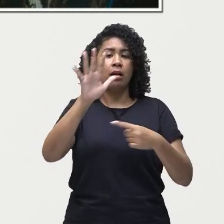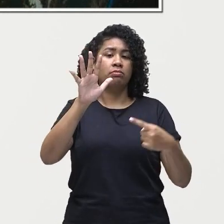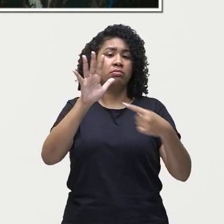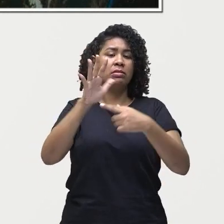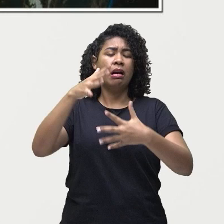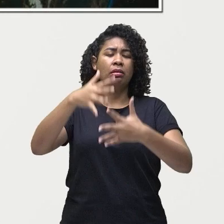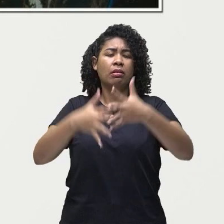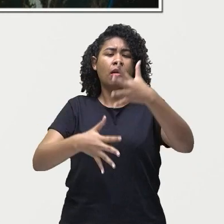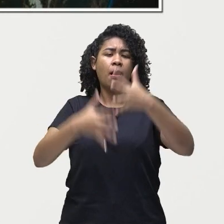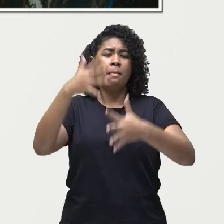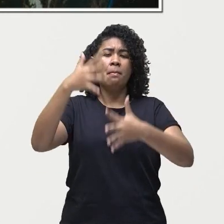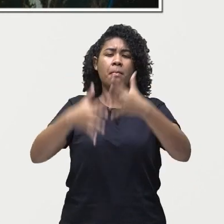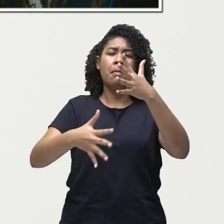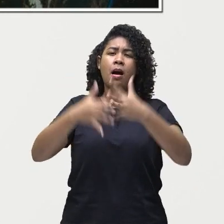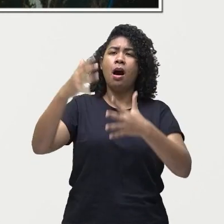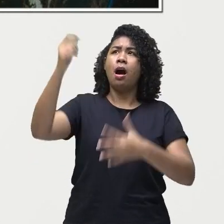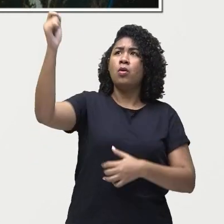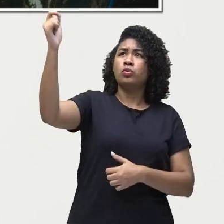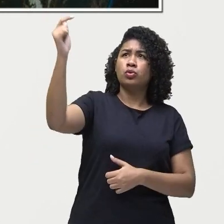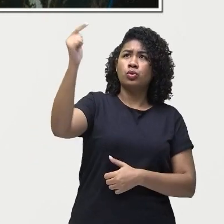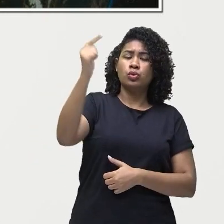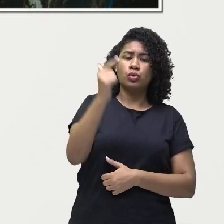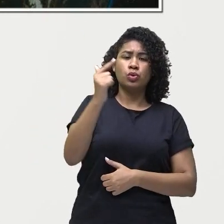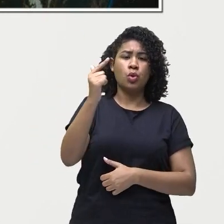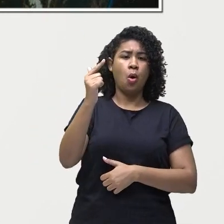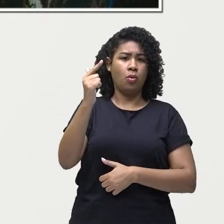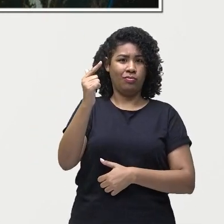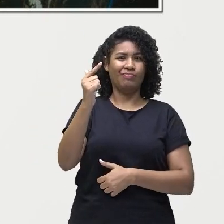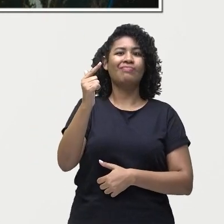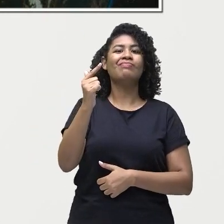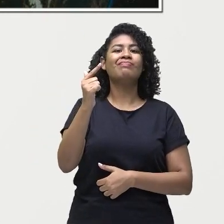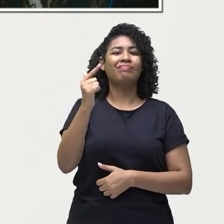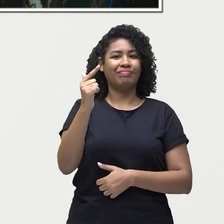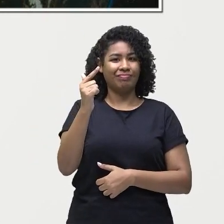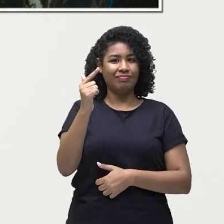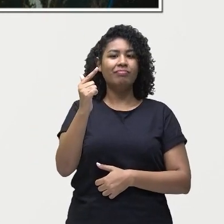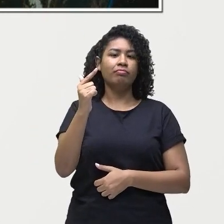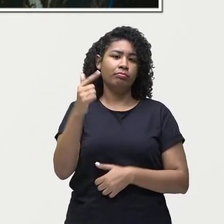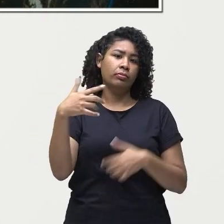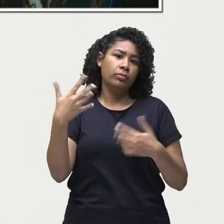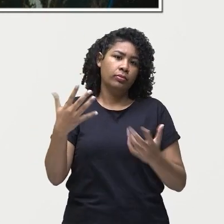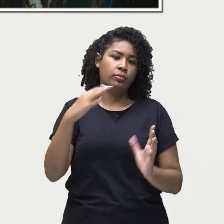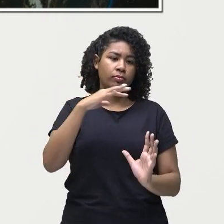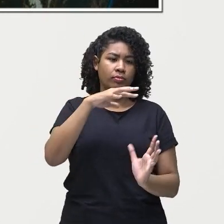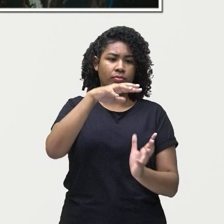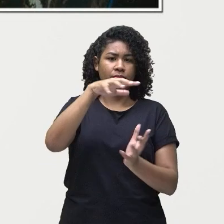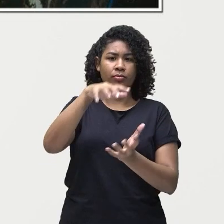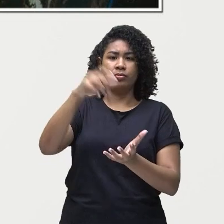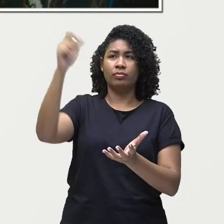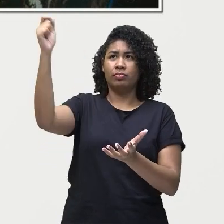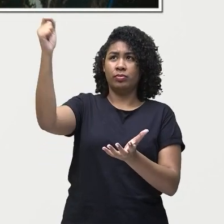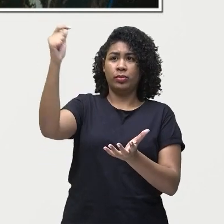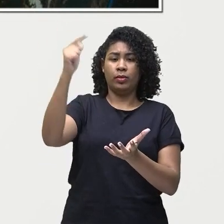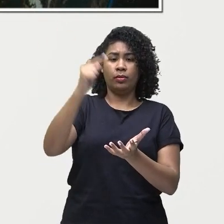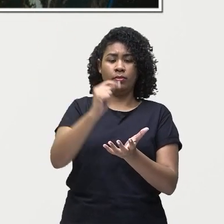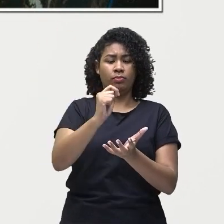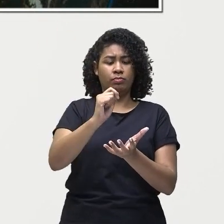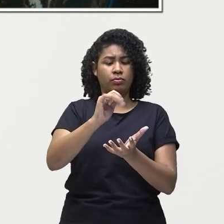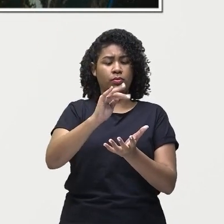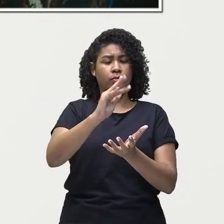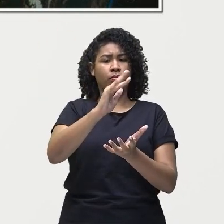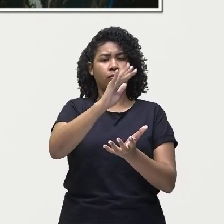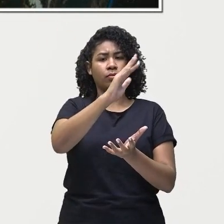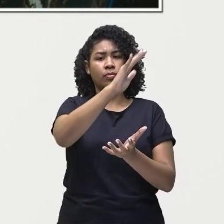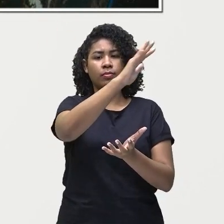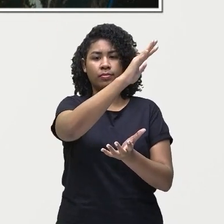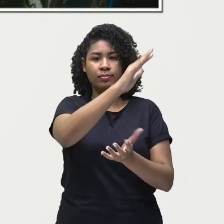solar refletida pela terra que volta para o interior da atmosfera a